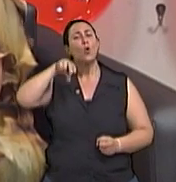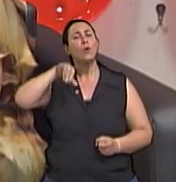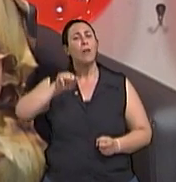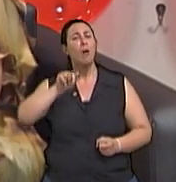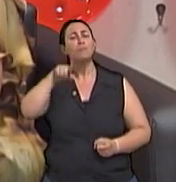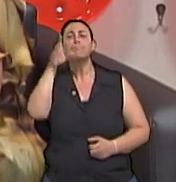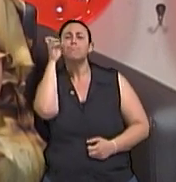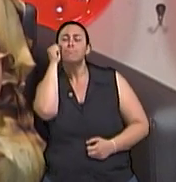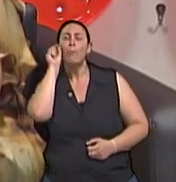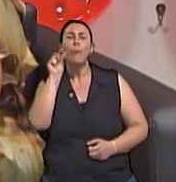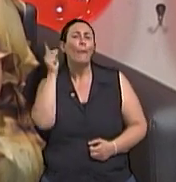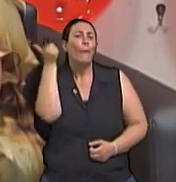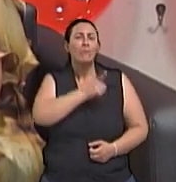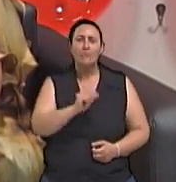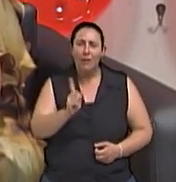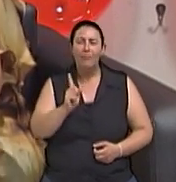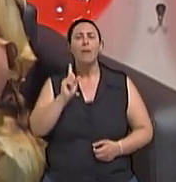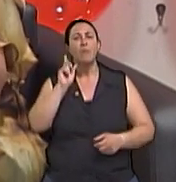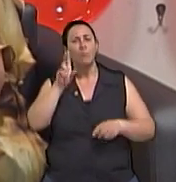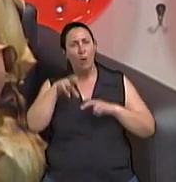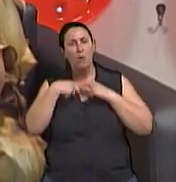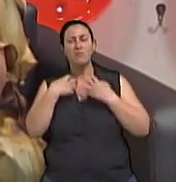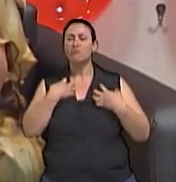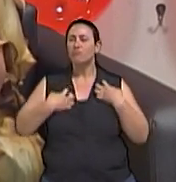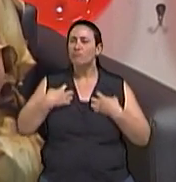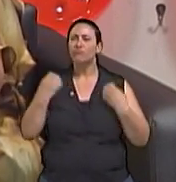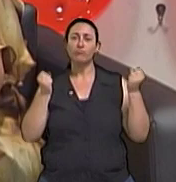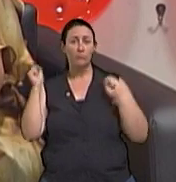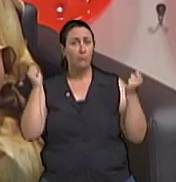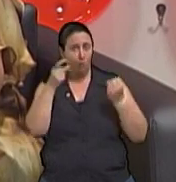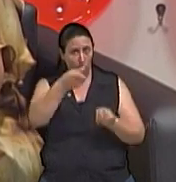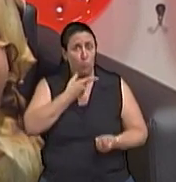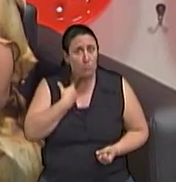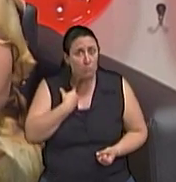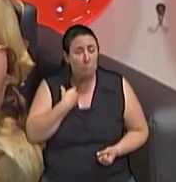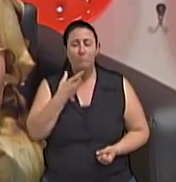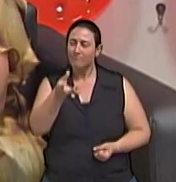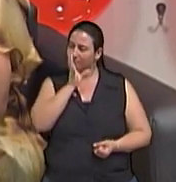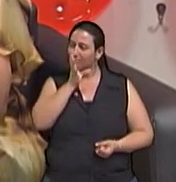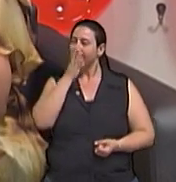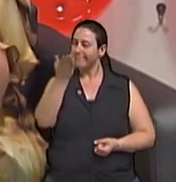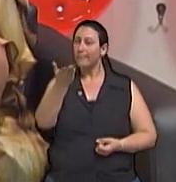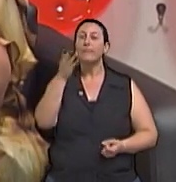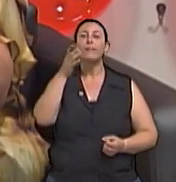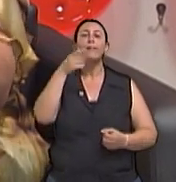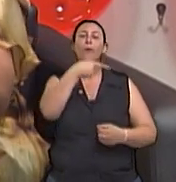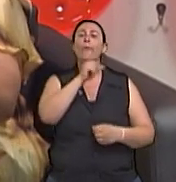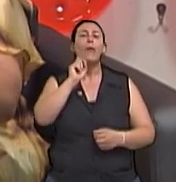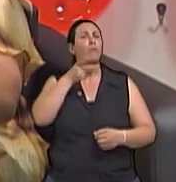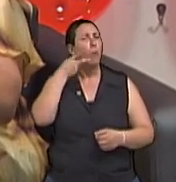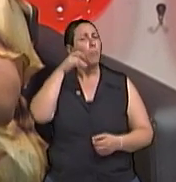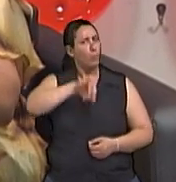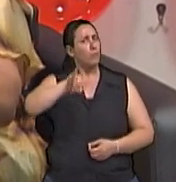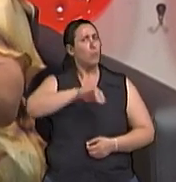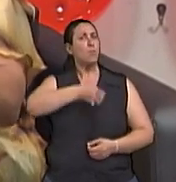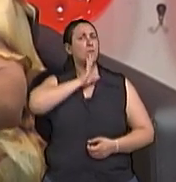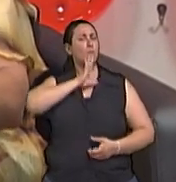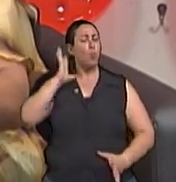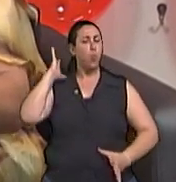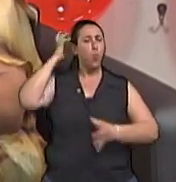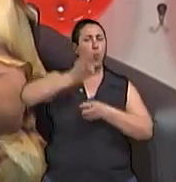depressão e ansiedade. Estão gostando? Fiquem atentos. A gente troca ideias aqui, o conhecimento é fundamental.